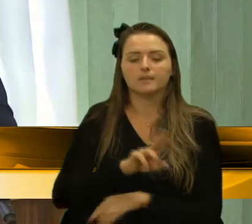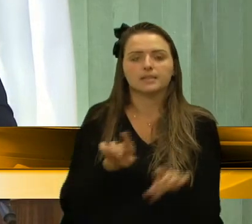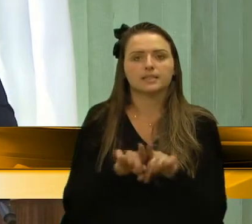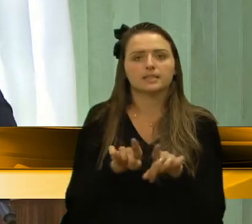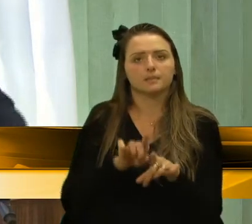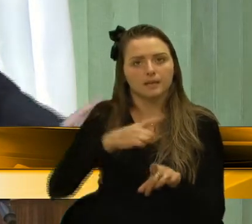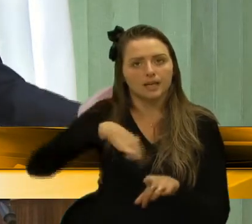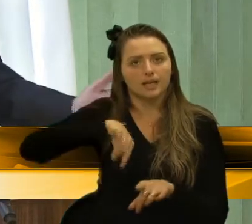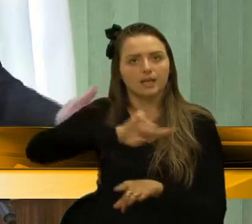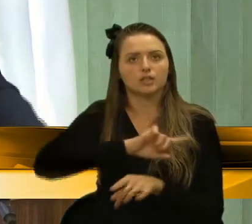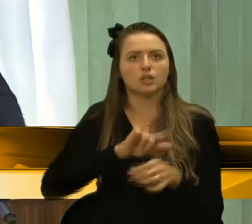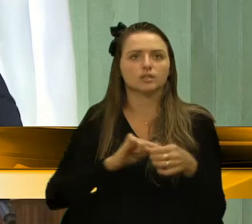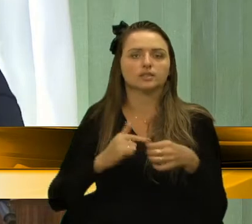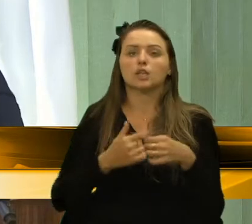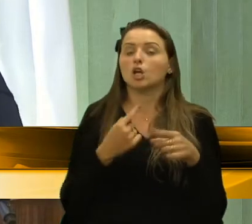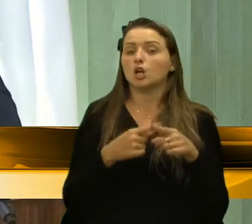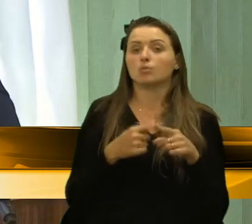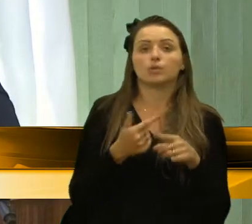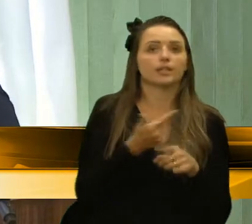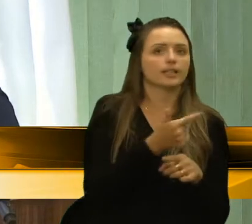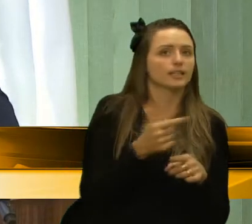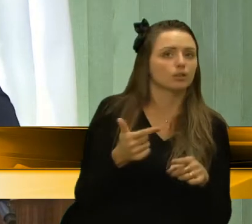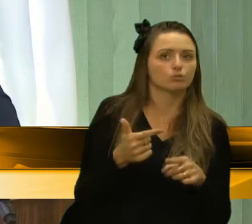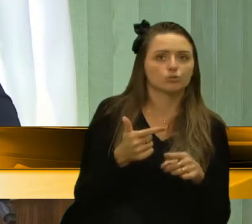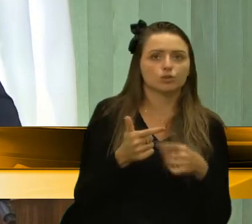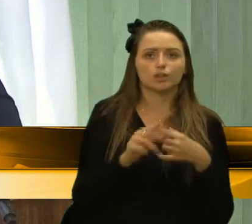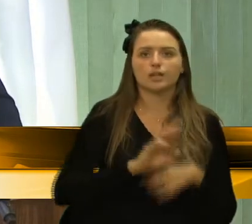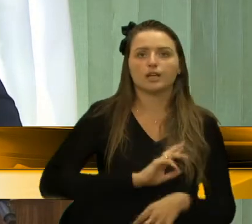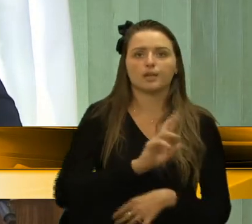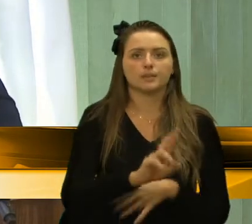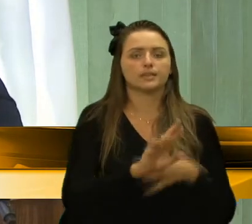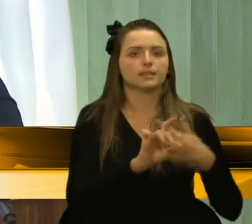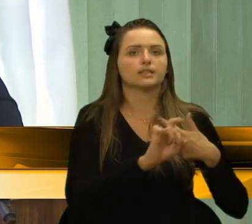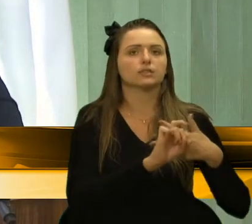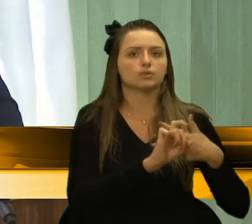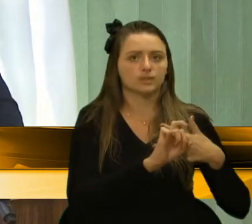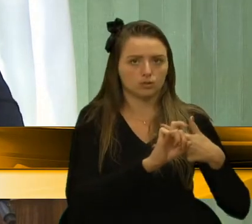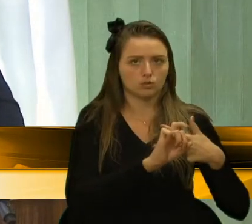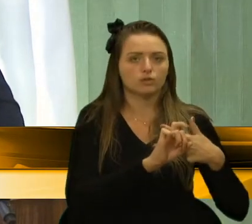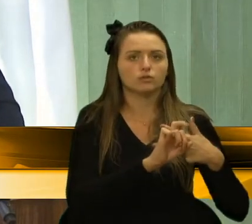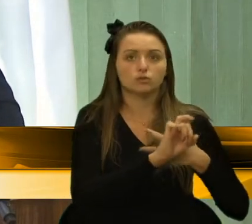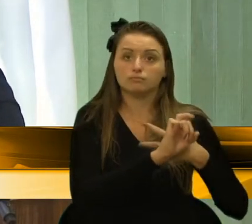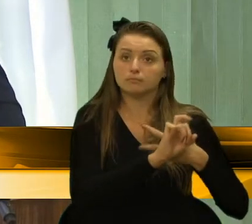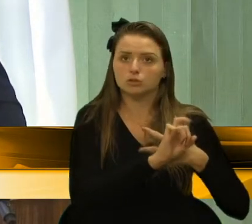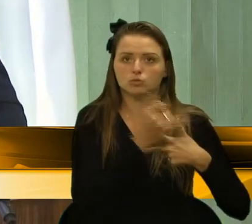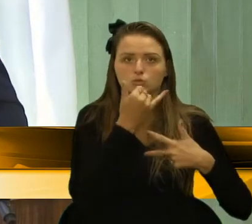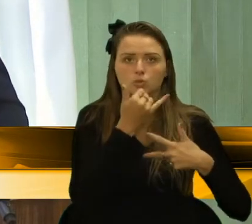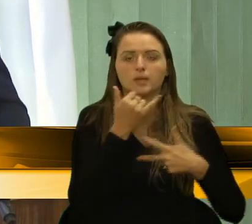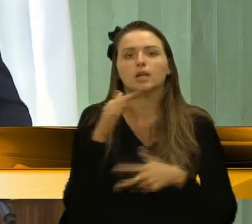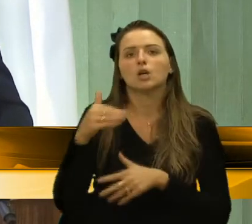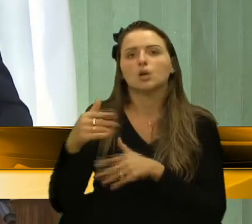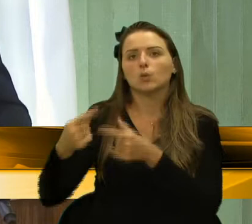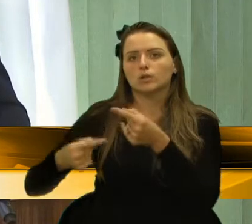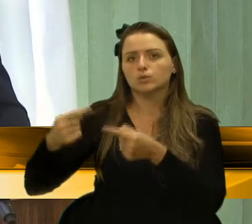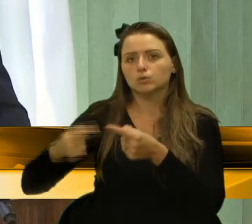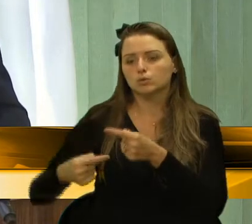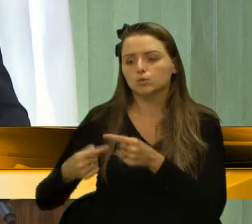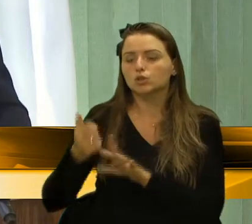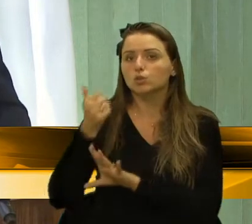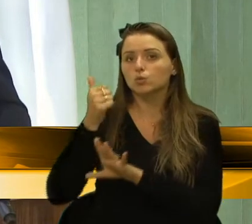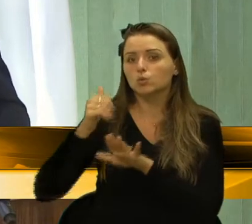nossa cidade, porque não tinha representante do Executivo, quando estávamos discutindo em Torres a questão do porto